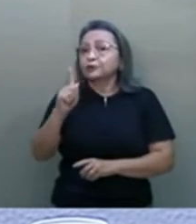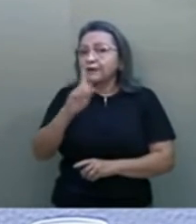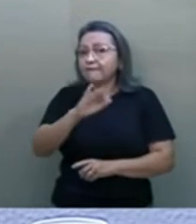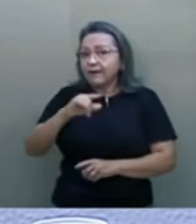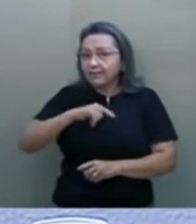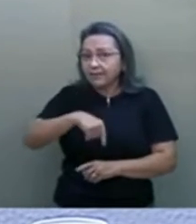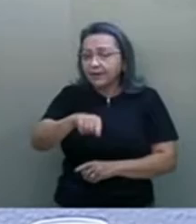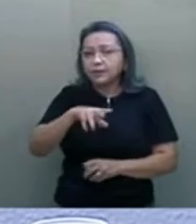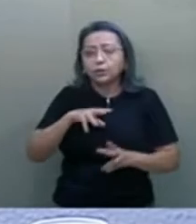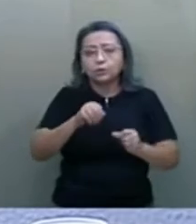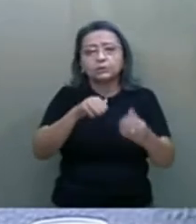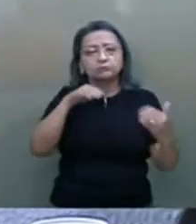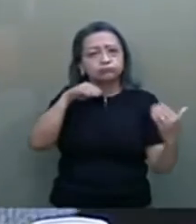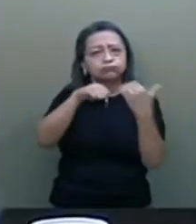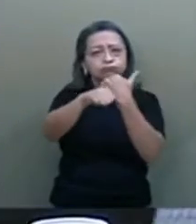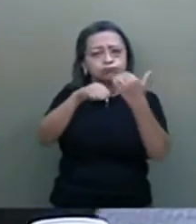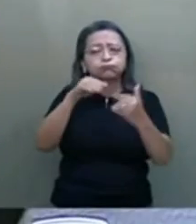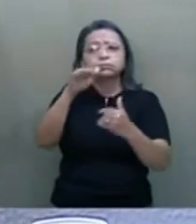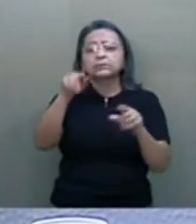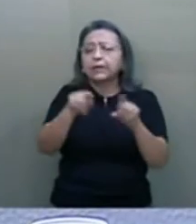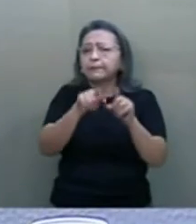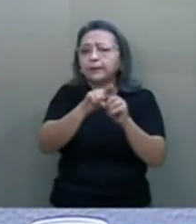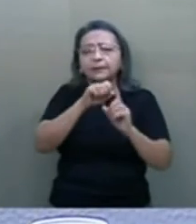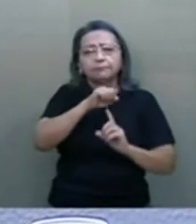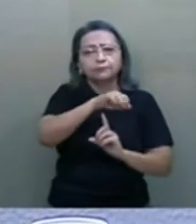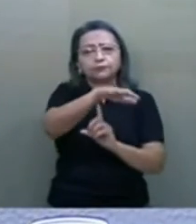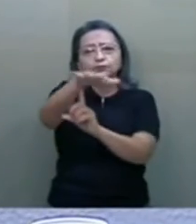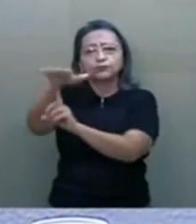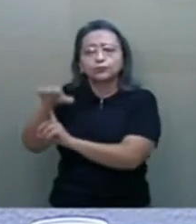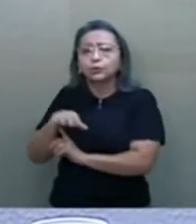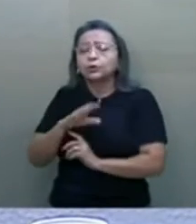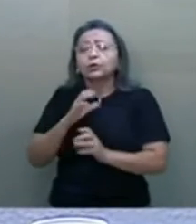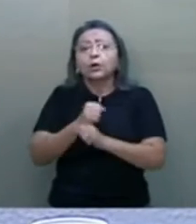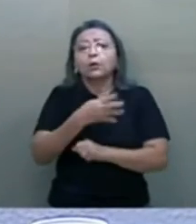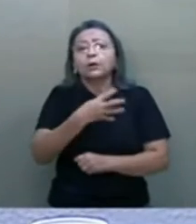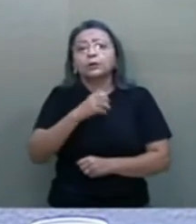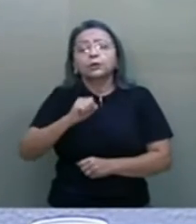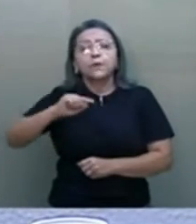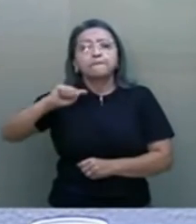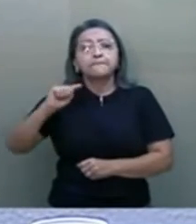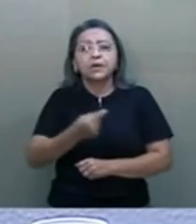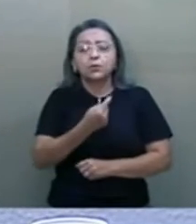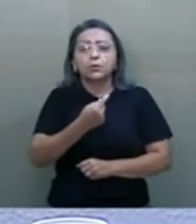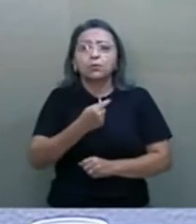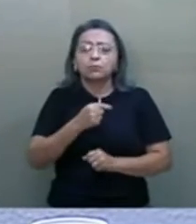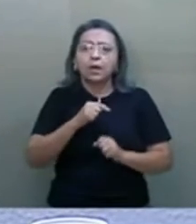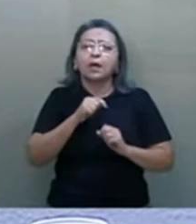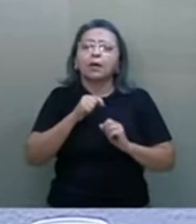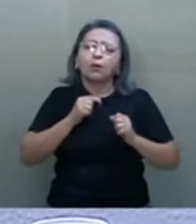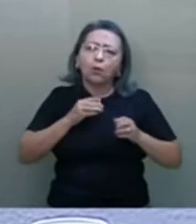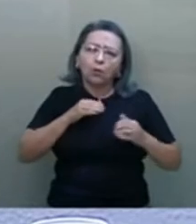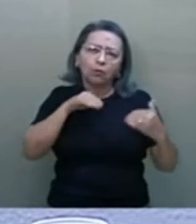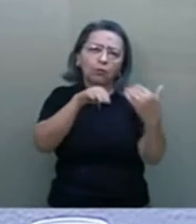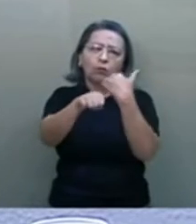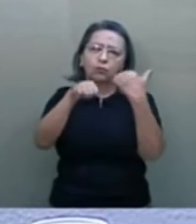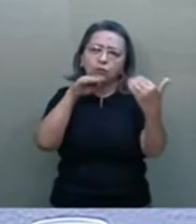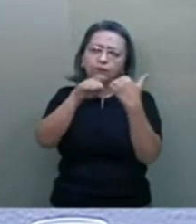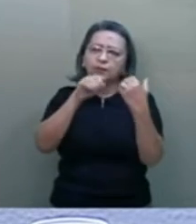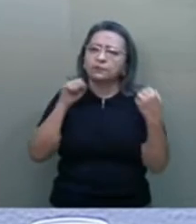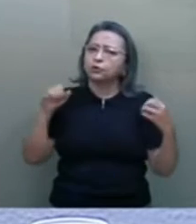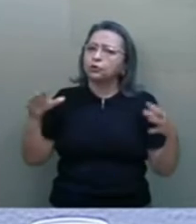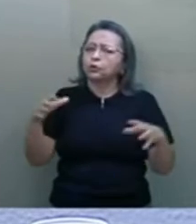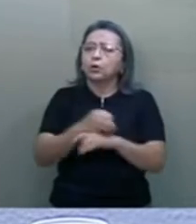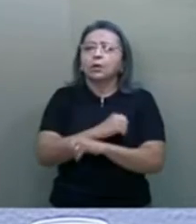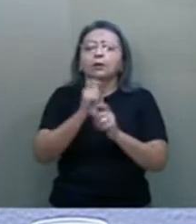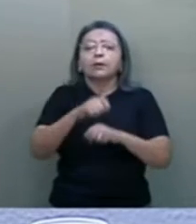Todas as rodovias federais também serão cobertas. Então, falando de 48 mil rodovias federais cobertas por banda larga de